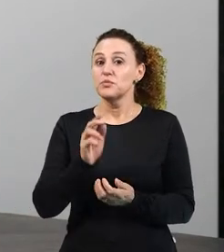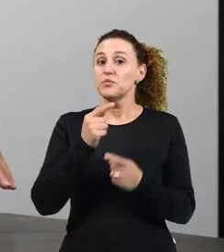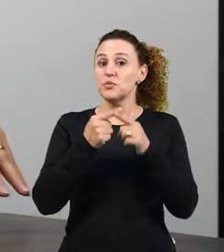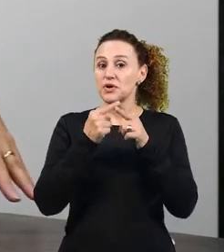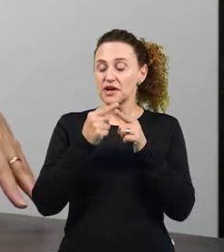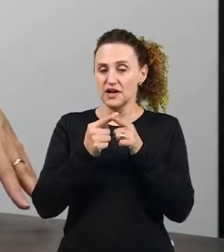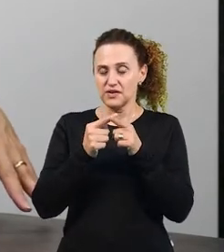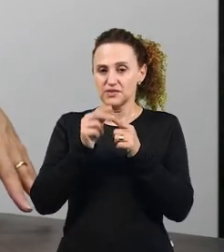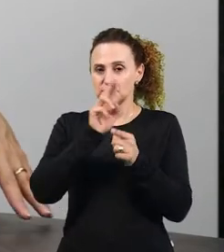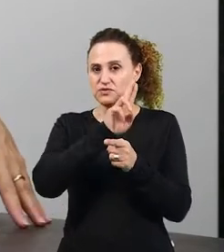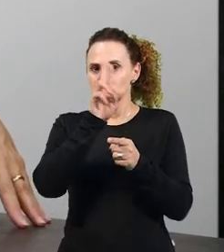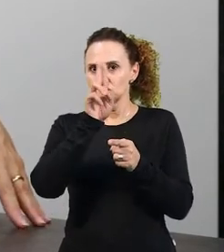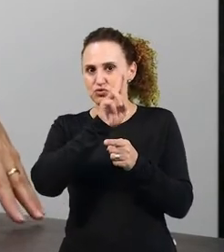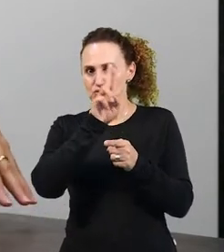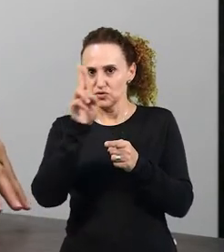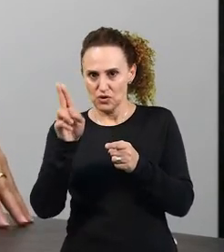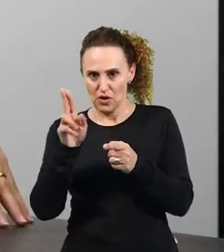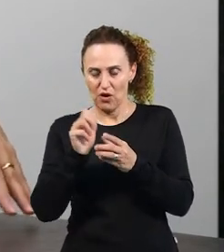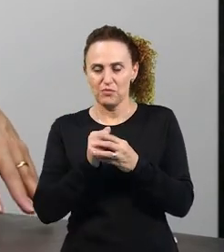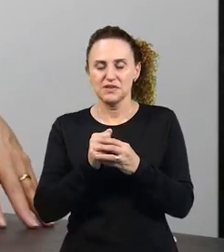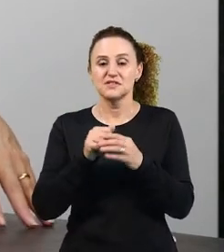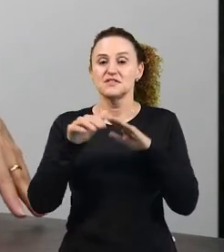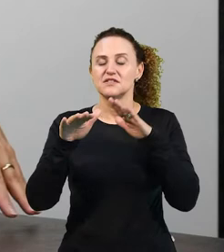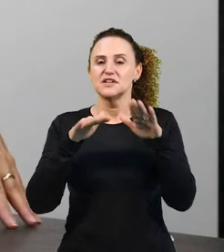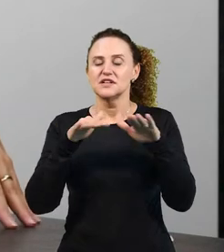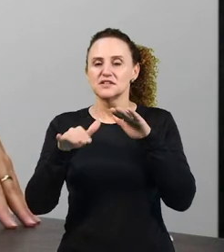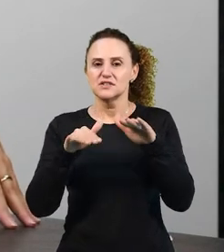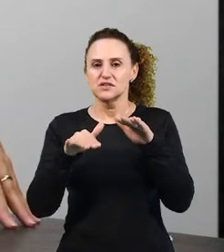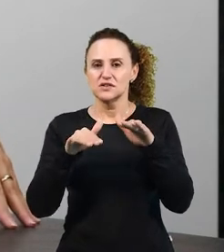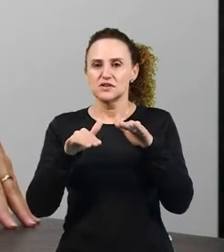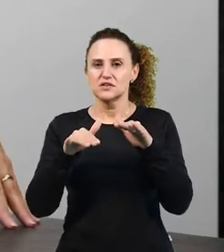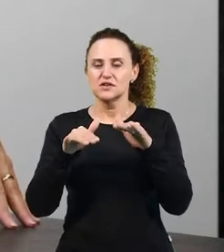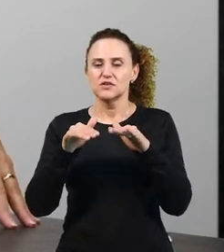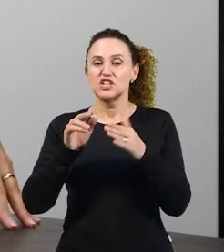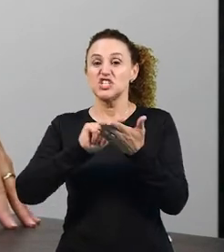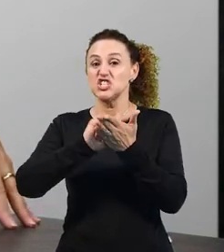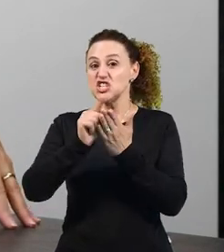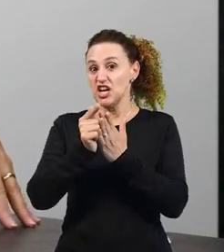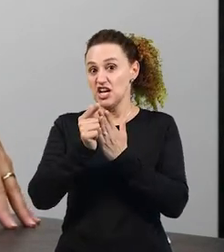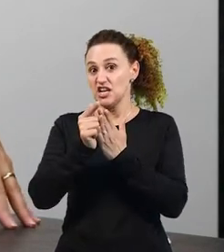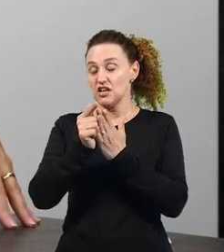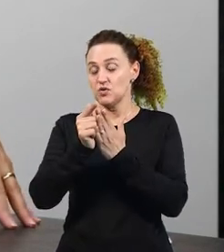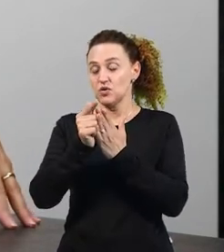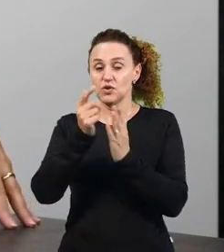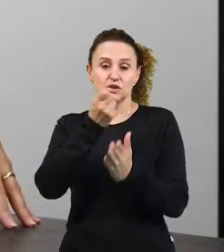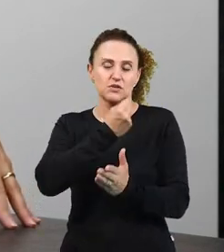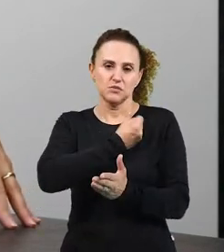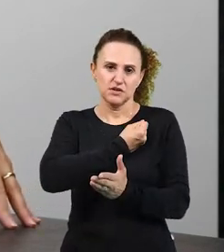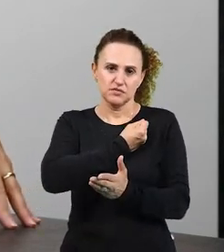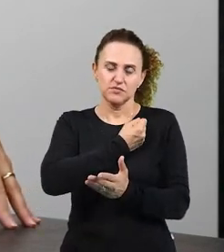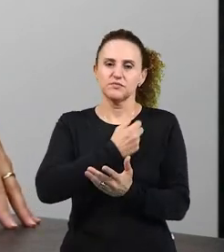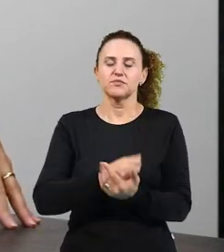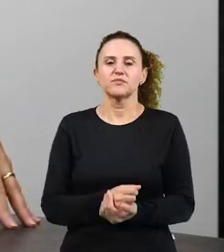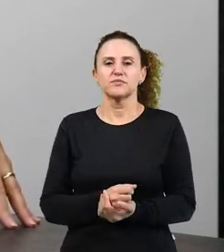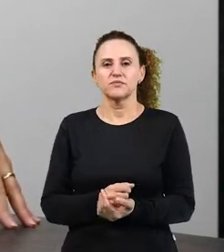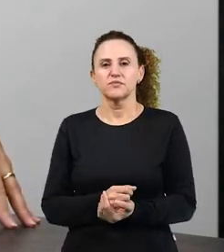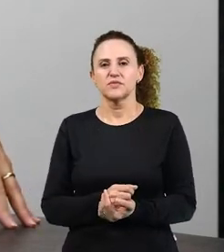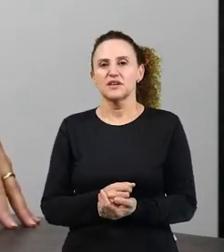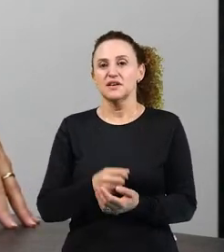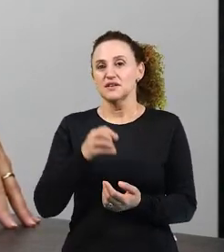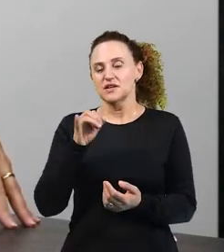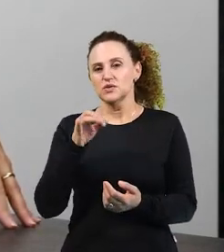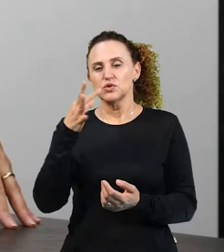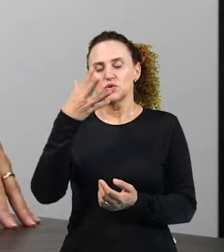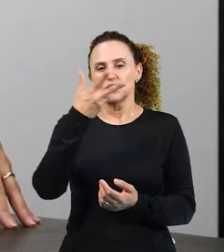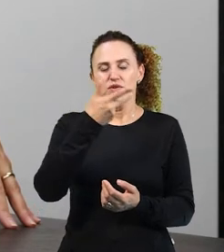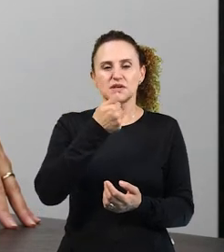grau. Os nomes só flexionam em gênero e número. Porque se fosse em grau, todas as palavras tinham que ter a